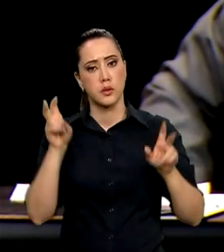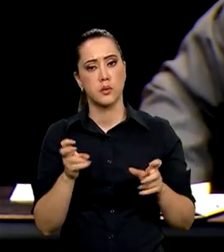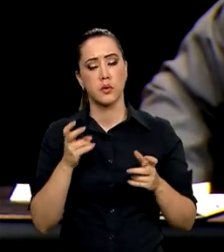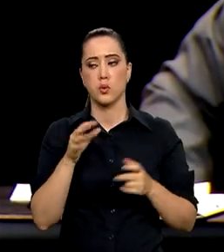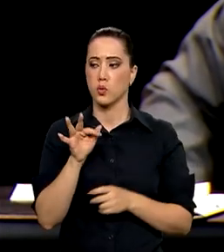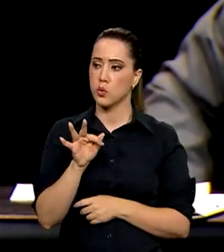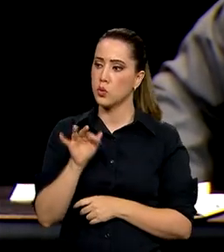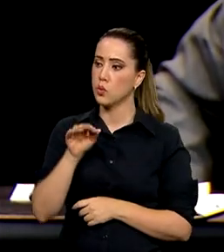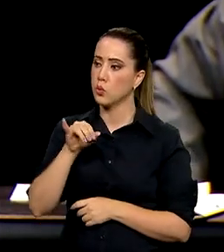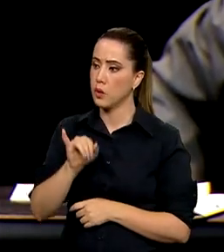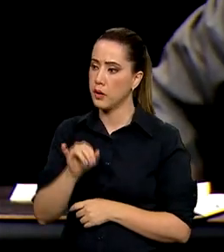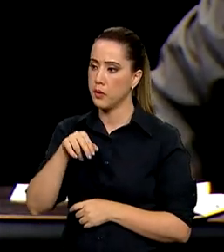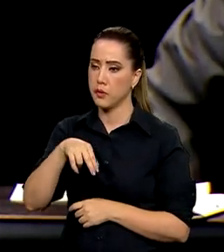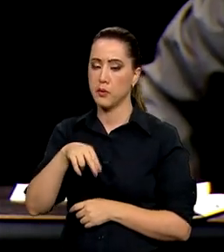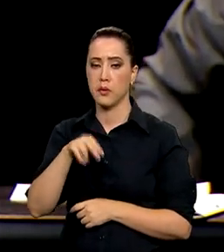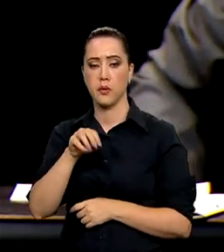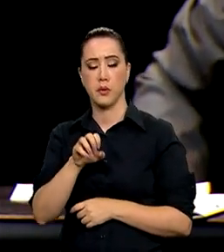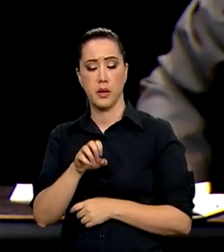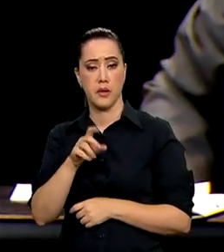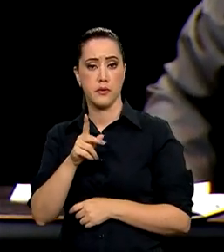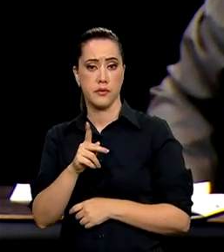FINEP e com o MEC de extensão rural.